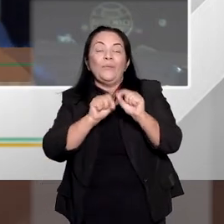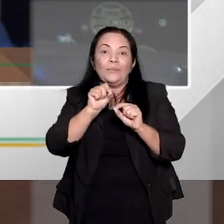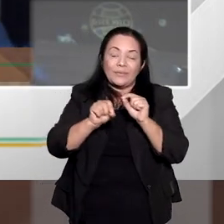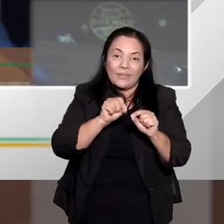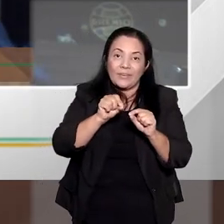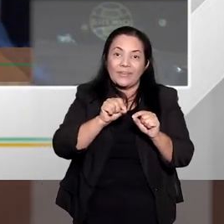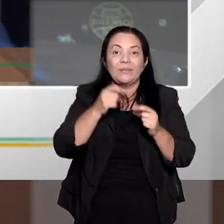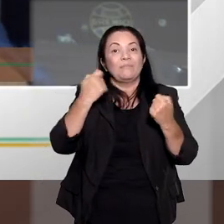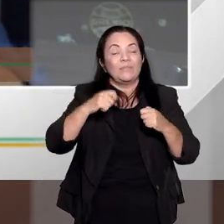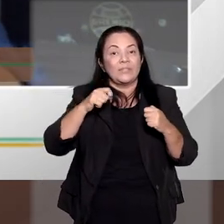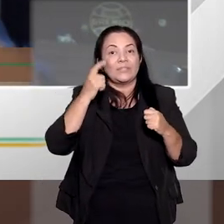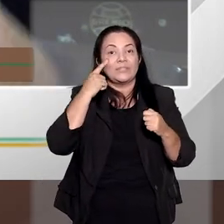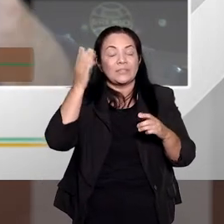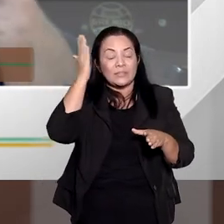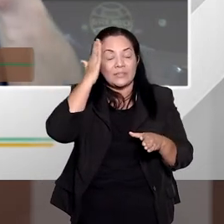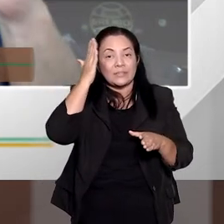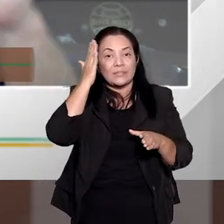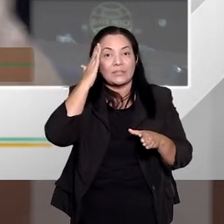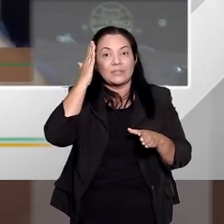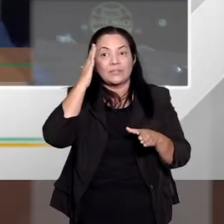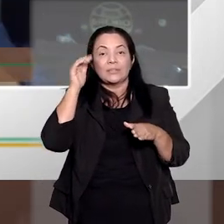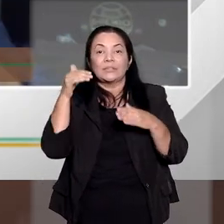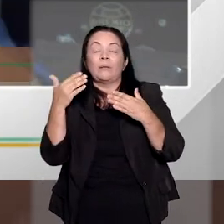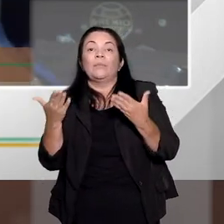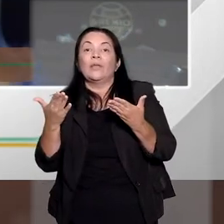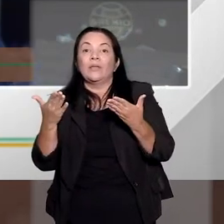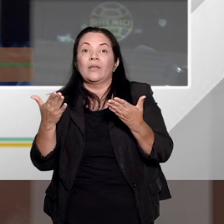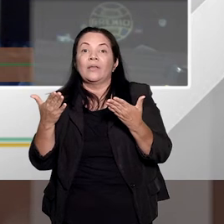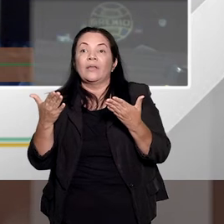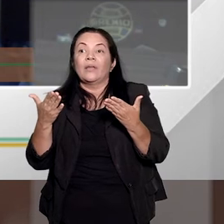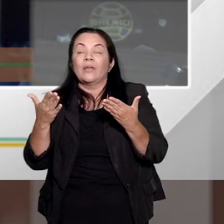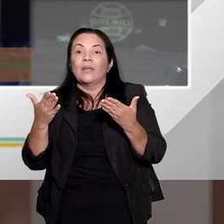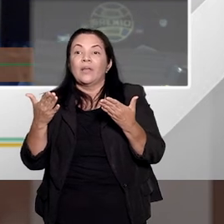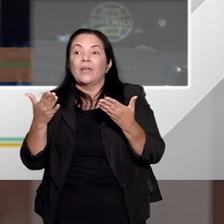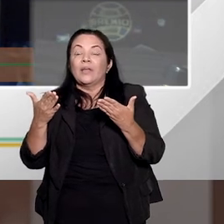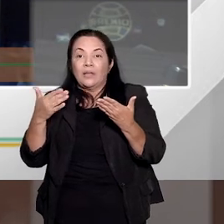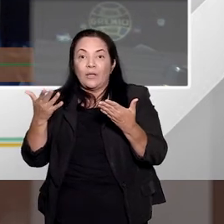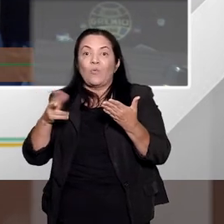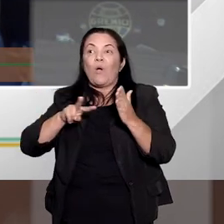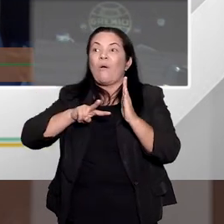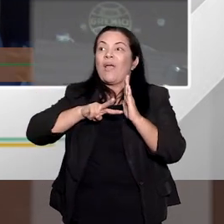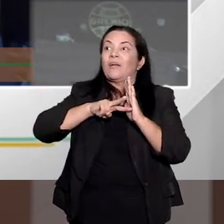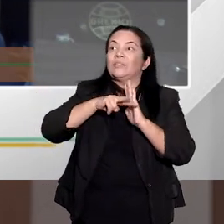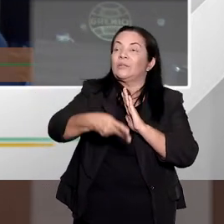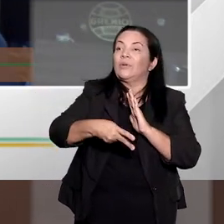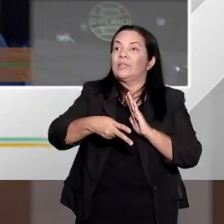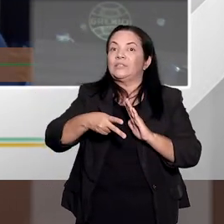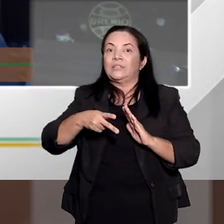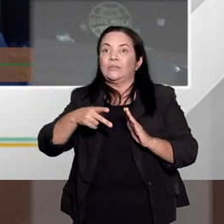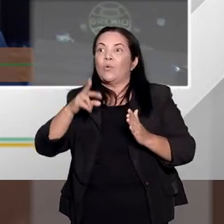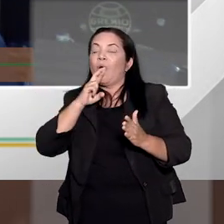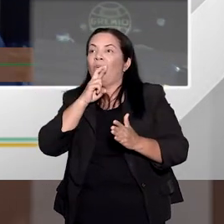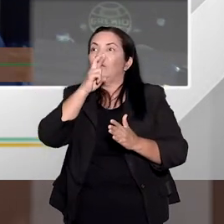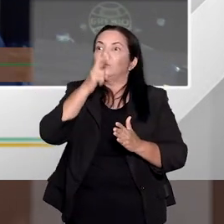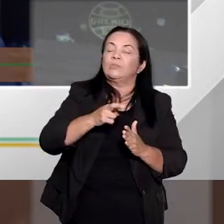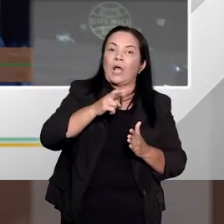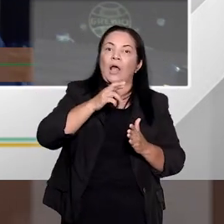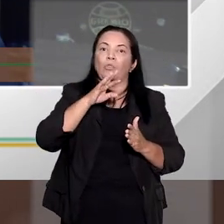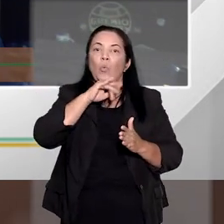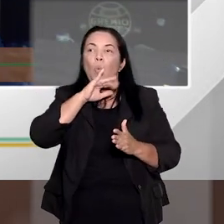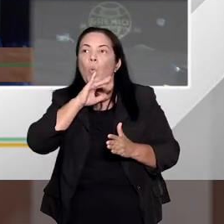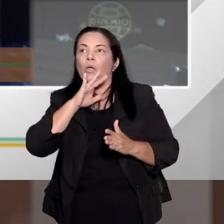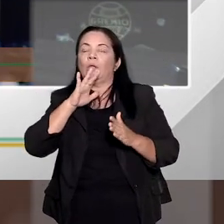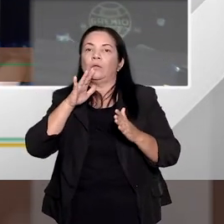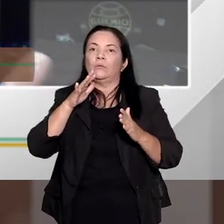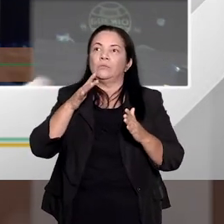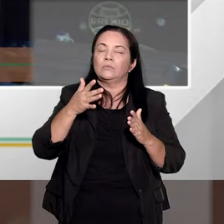nós temos que verificar a maior ou menor intensidade da lesão jurídica provocada ao bem jurídico. Uma